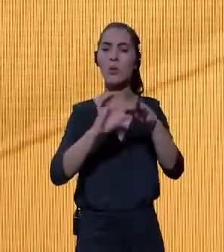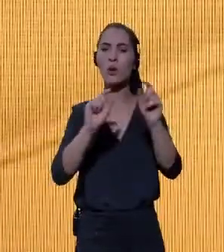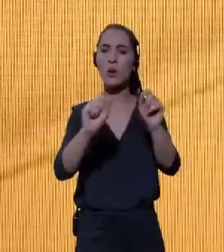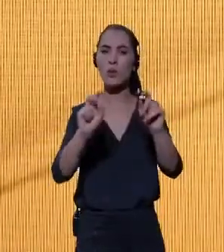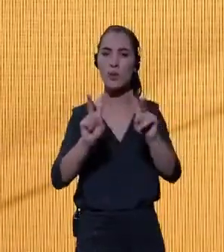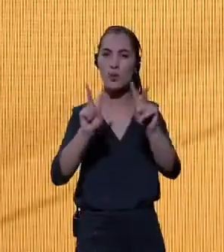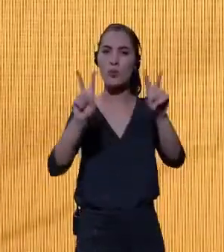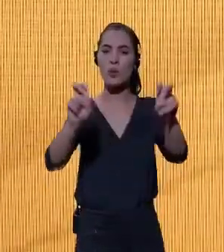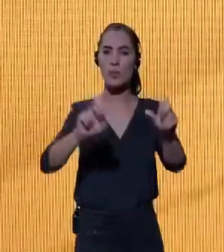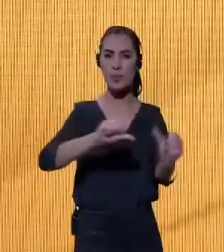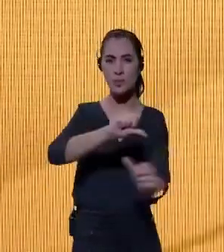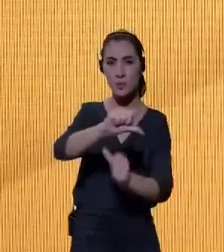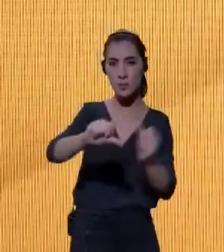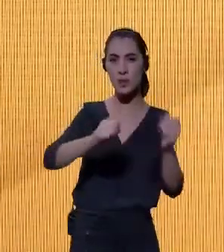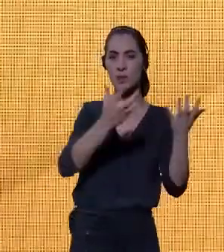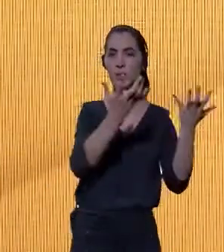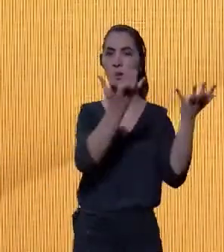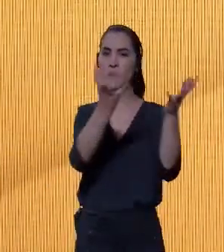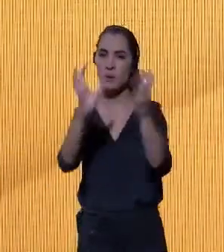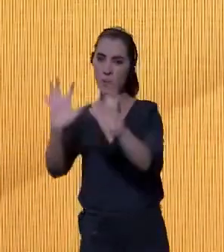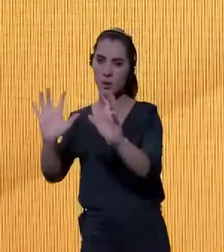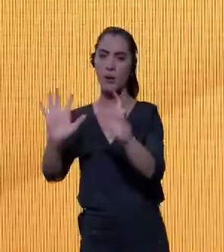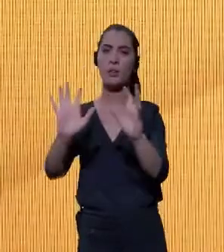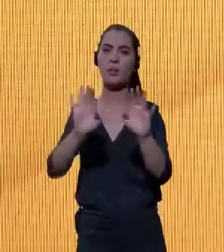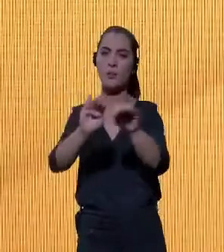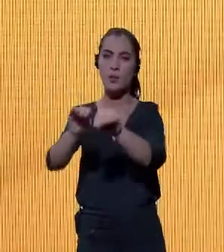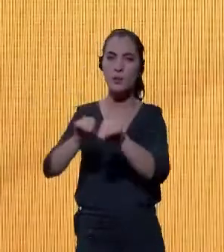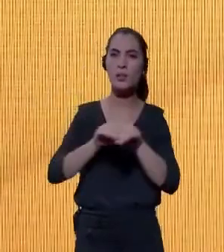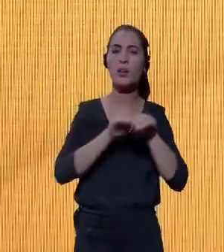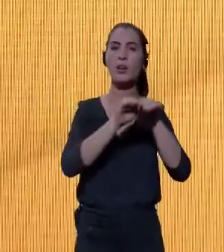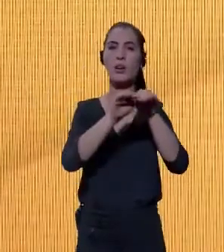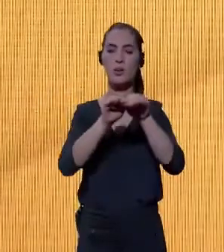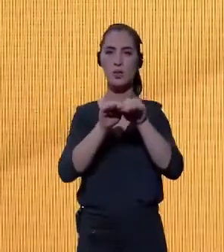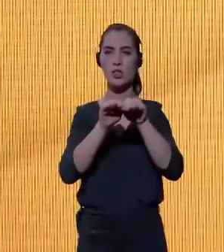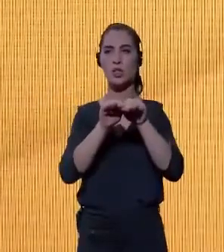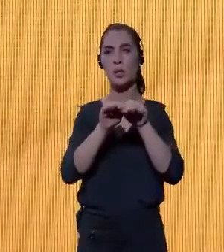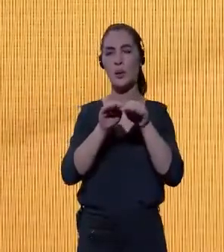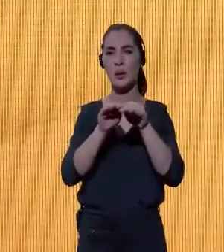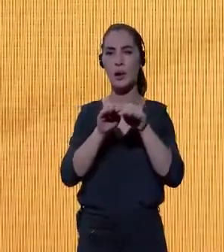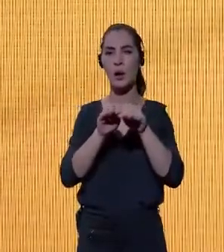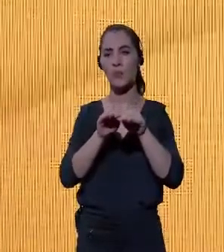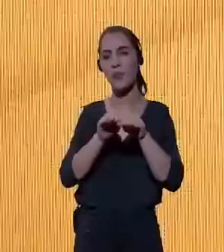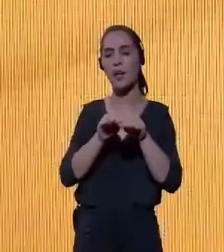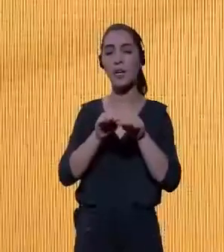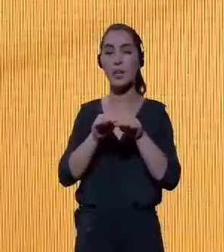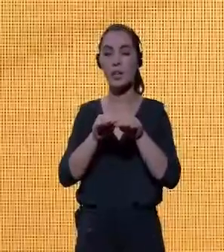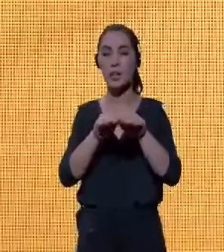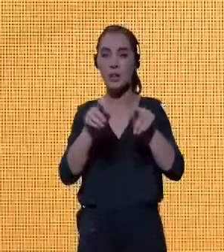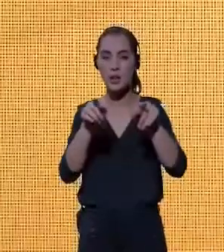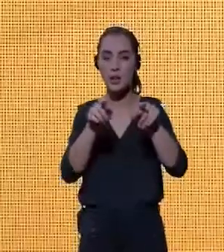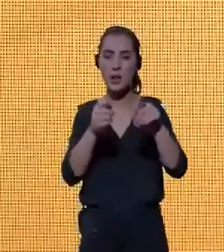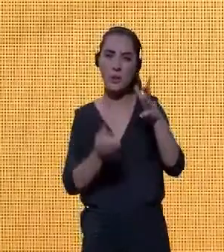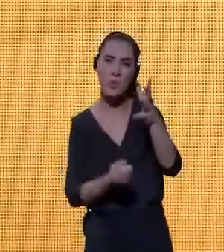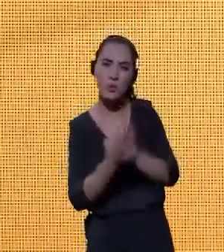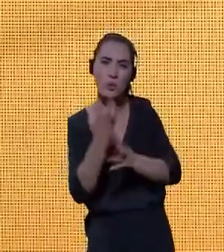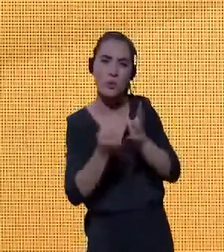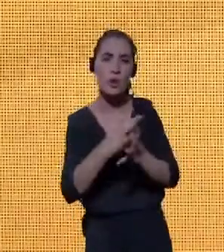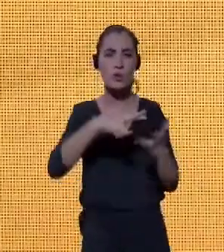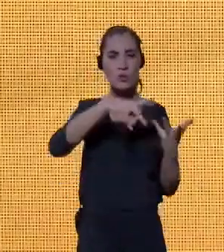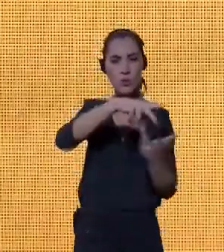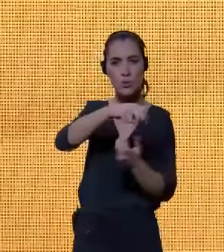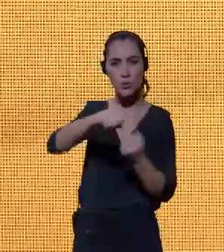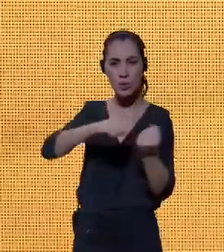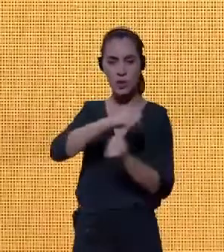das mudanças climáticas, padrões de consumo e produção responsáveis, além de poder atuar